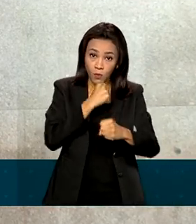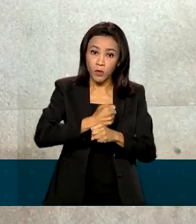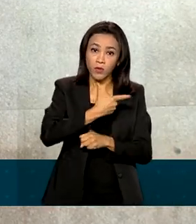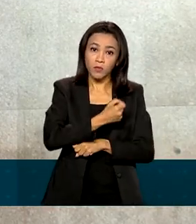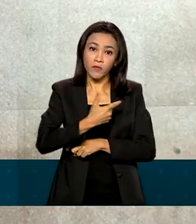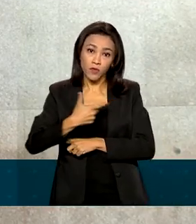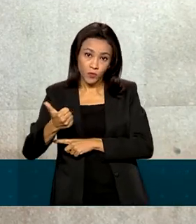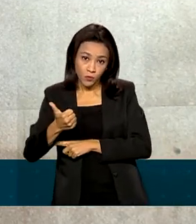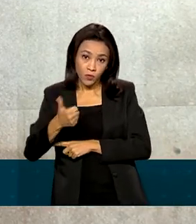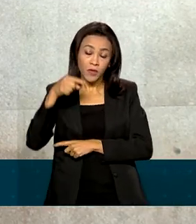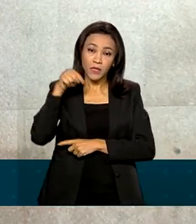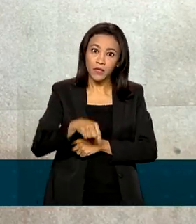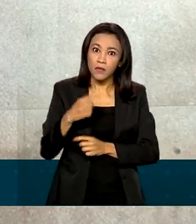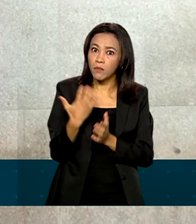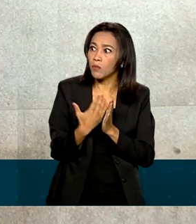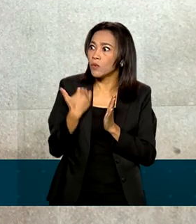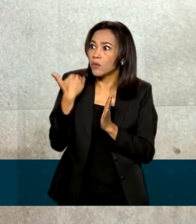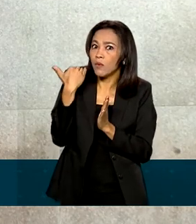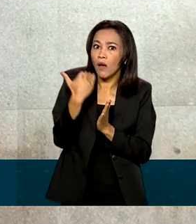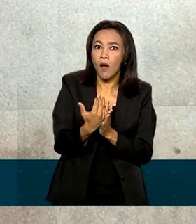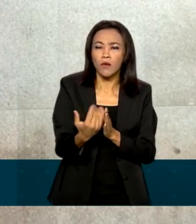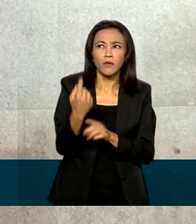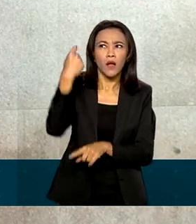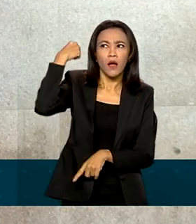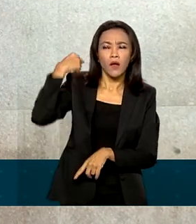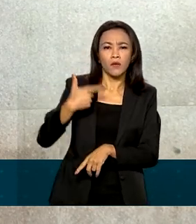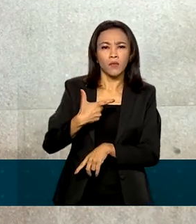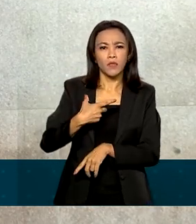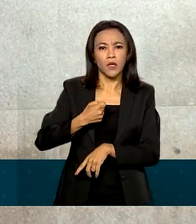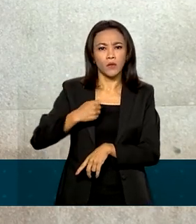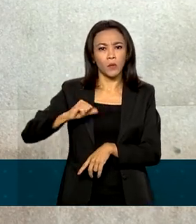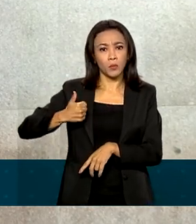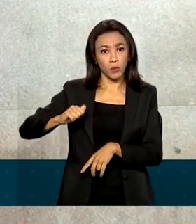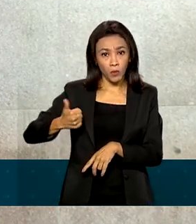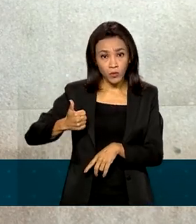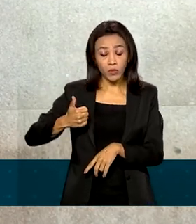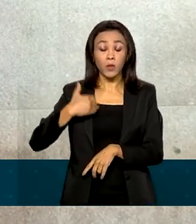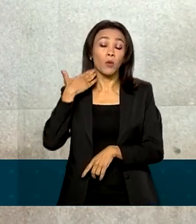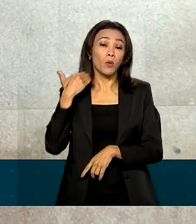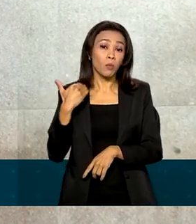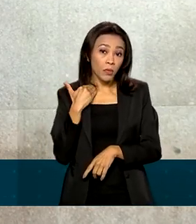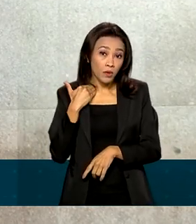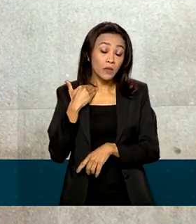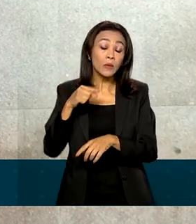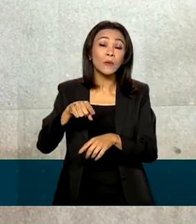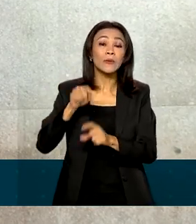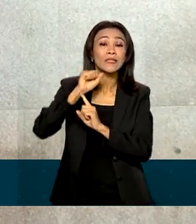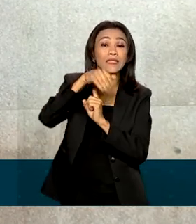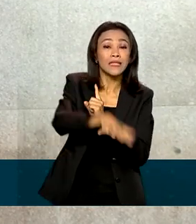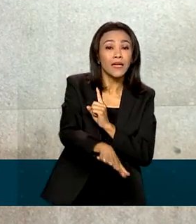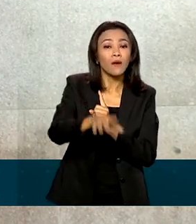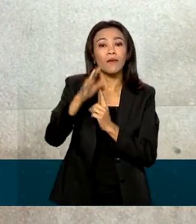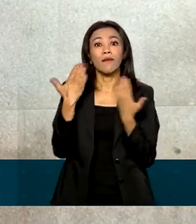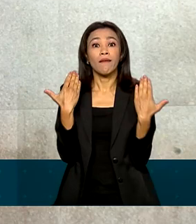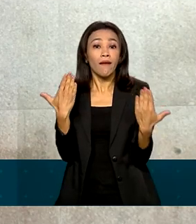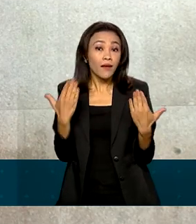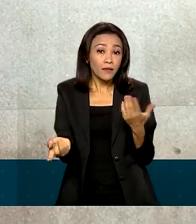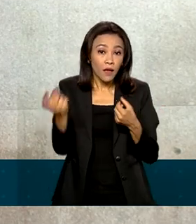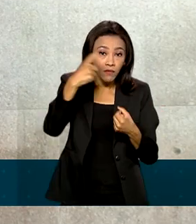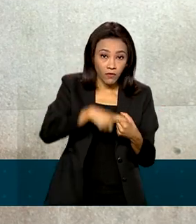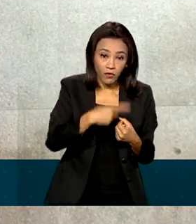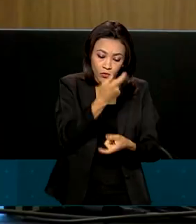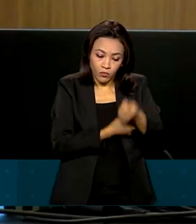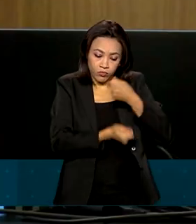na comparação anual da série iniciada em 2011. Segundo o Banco Central, o crescimento foi graças à retomada da atividade